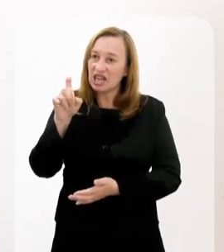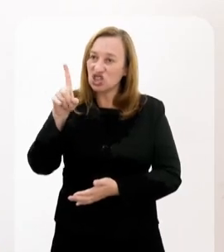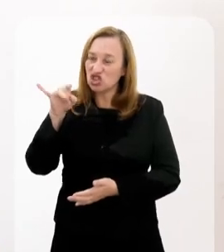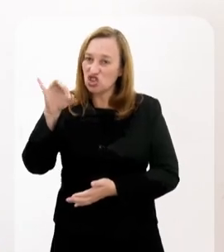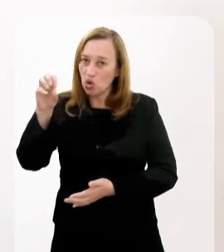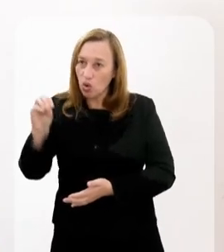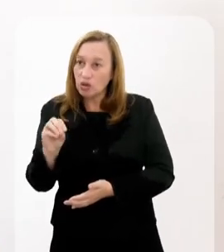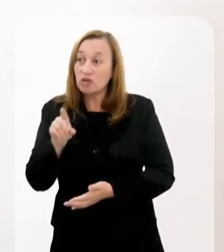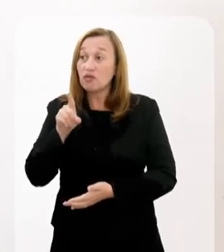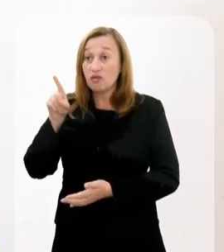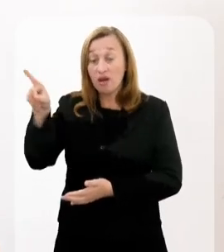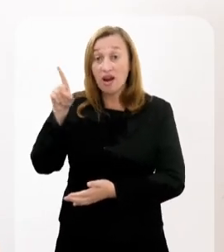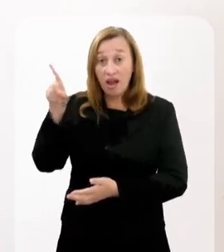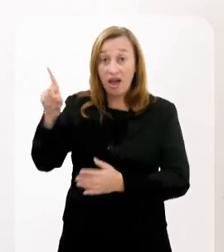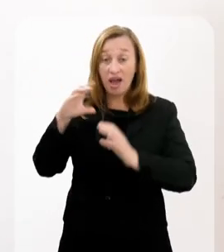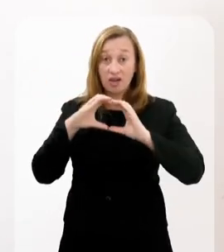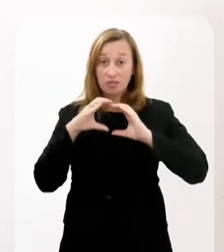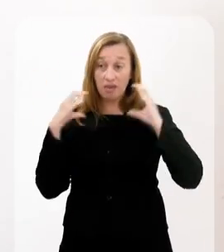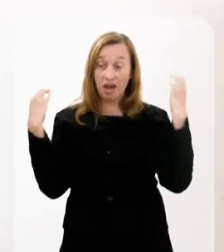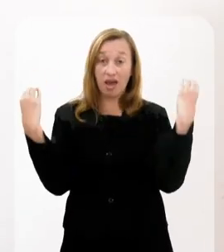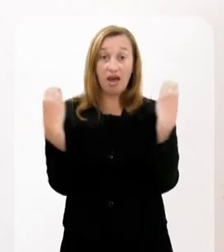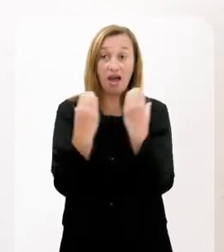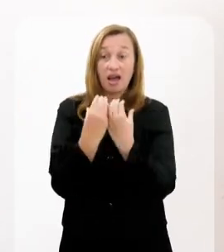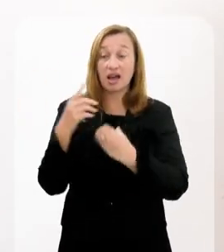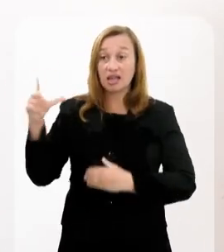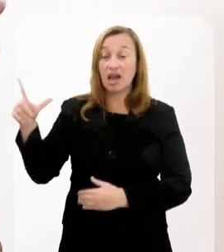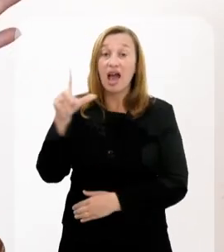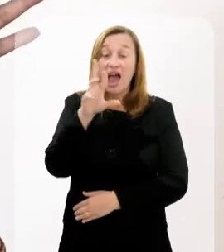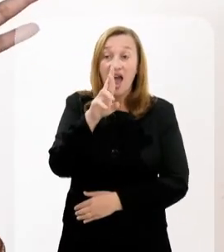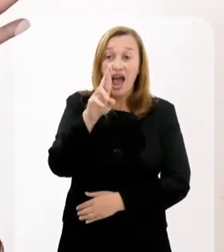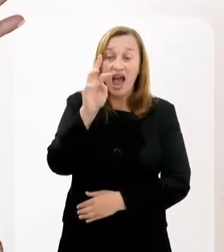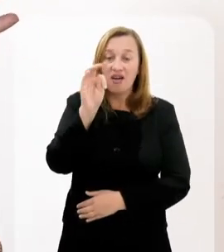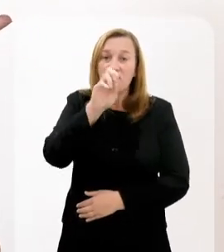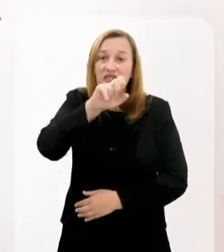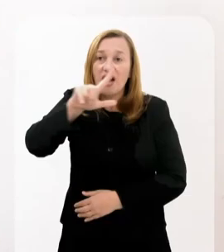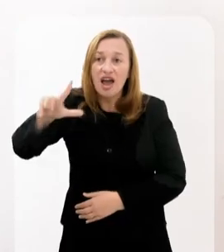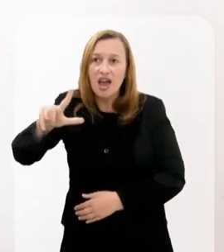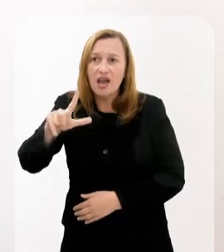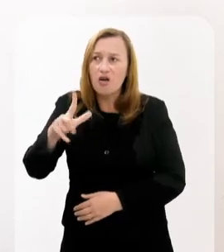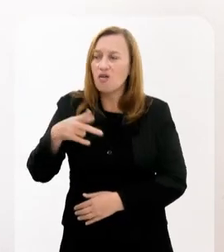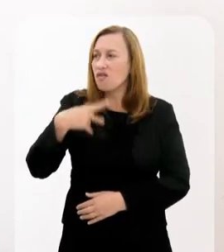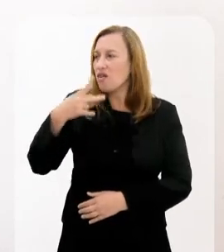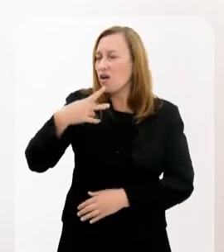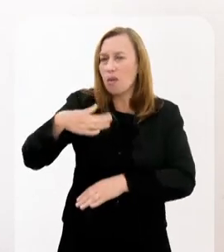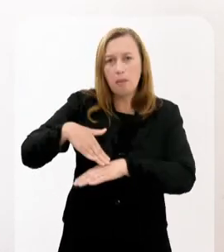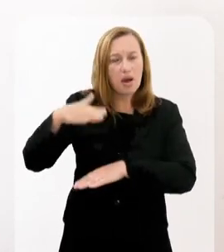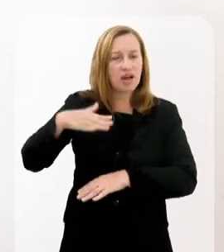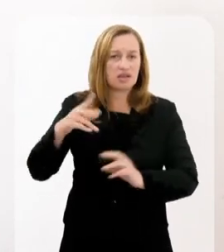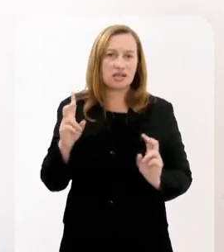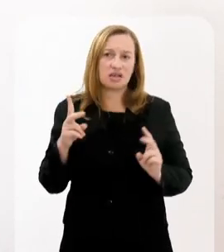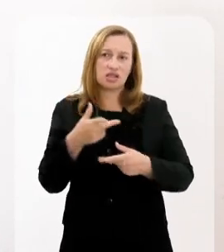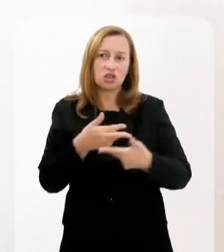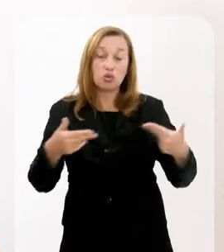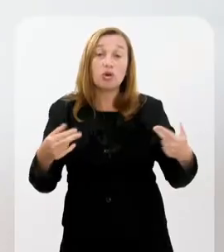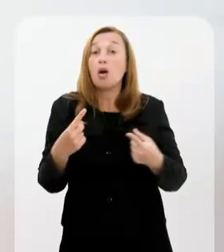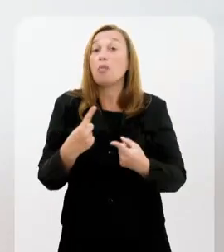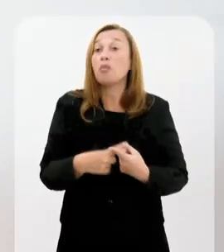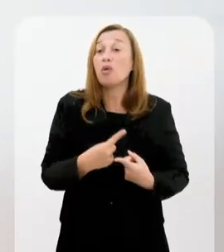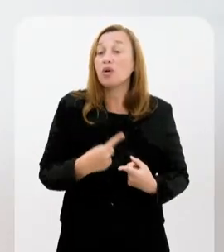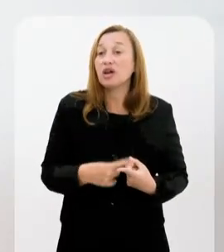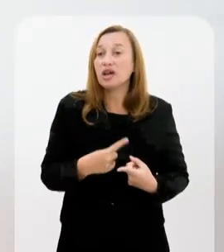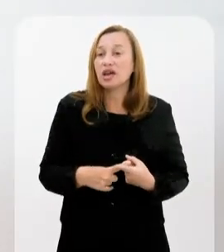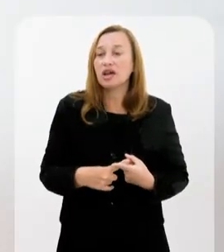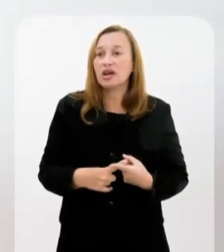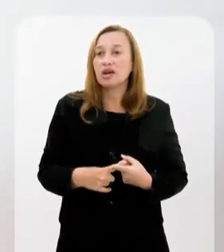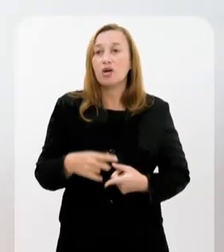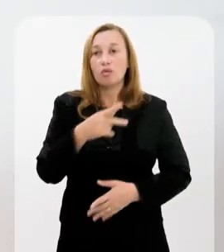participando. E o Rafael, eu acho que é a pessoa que tem sido falado mais nessas duas últimas semanas, gente. Porque